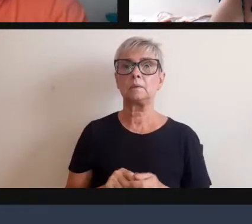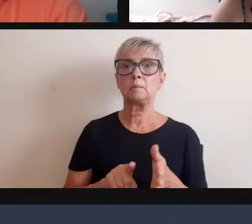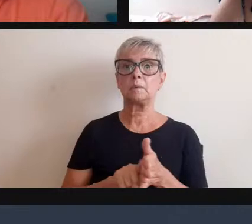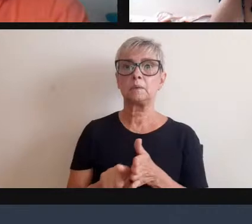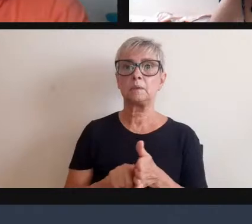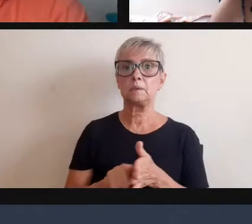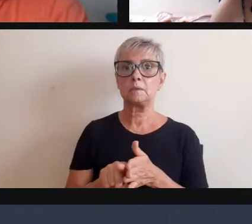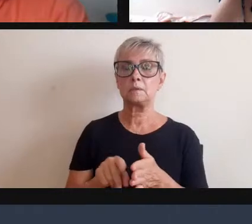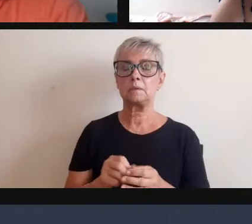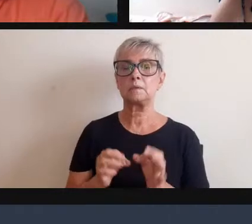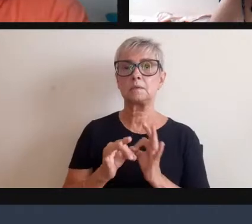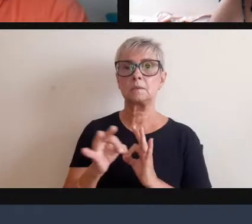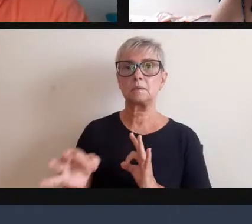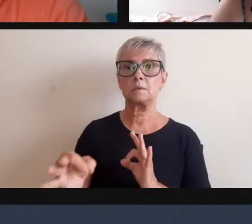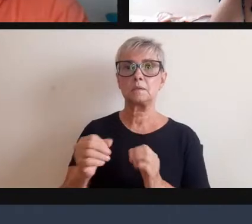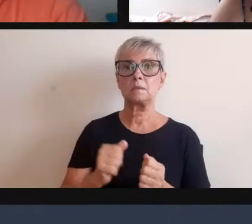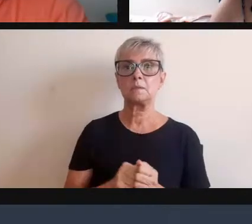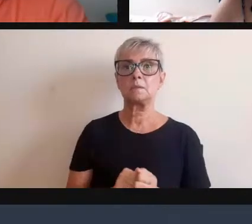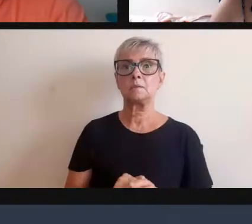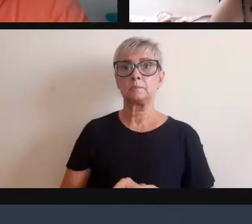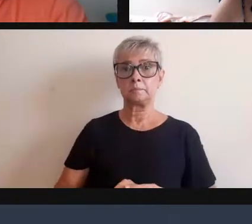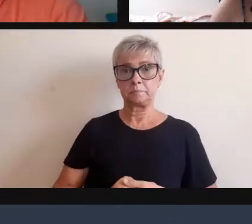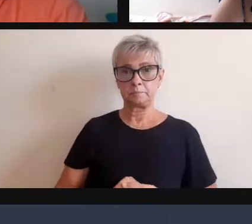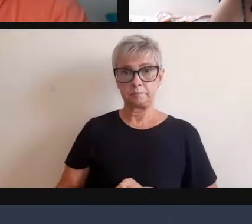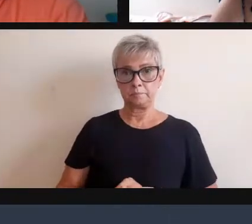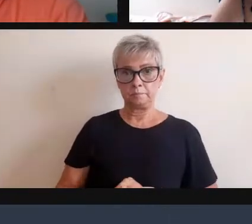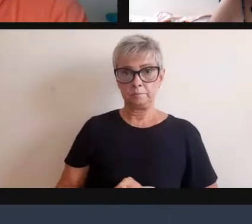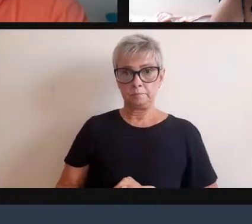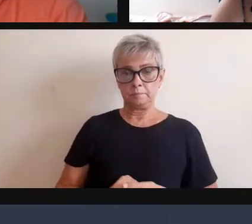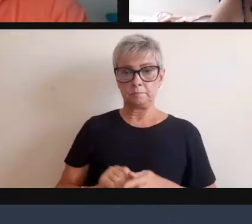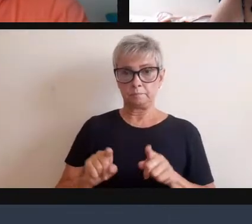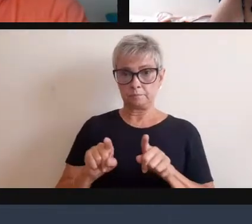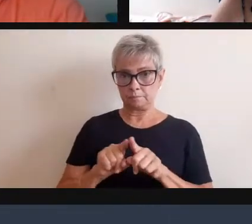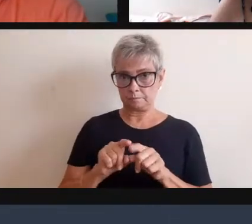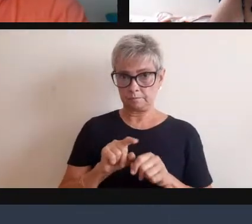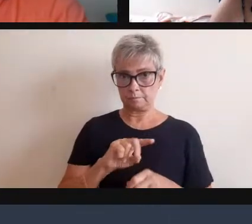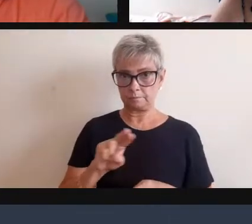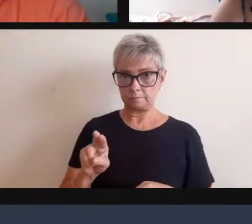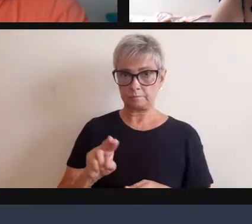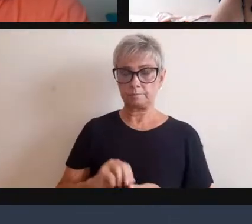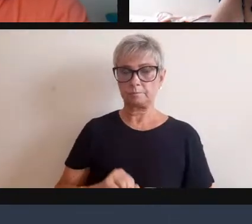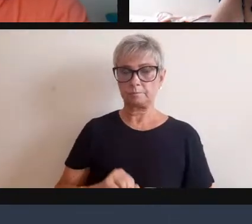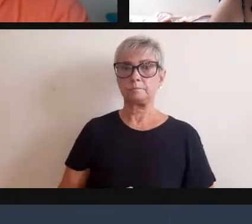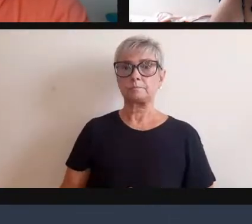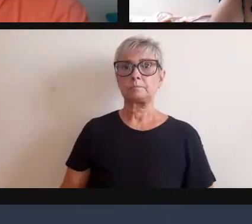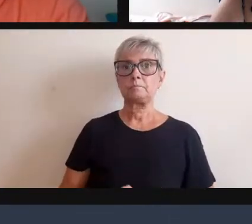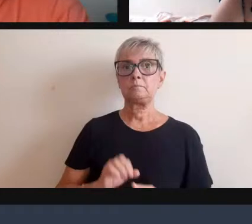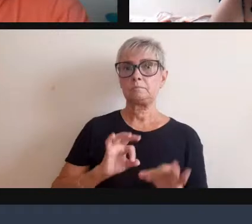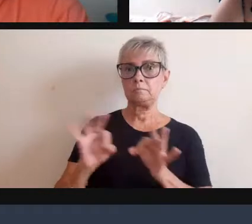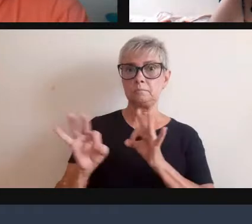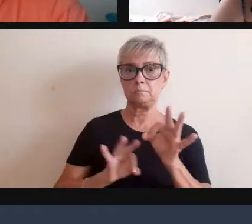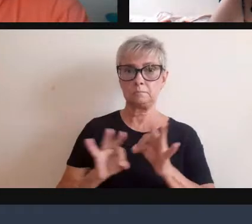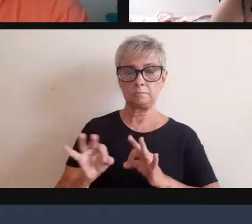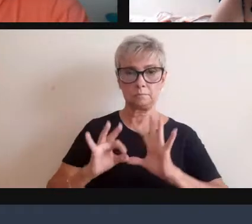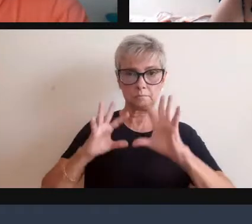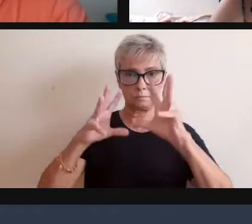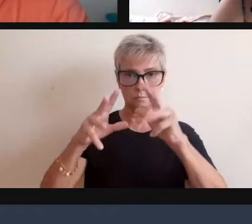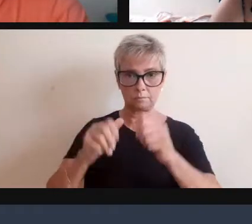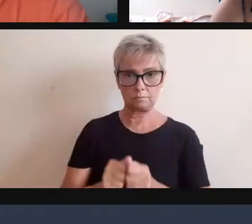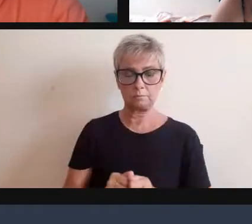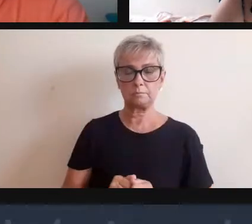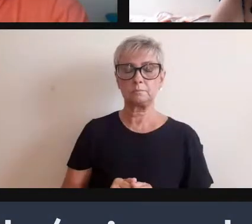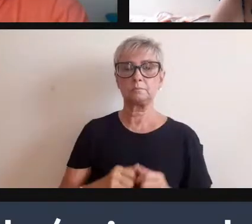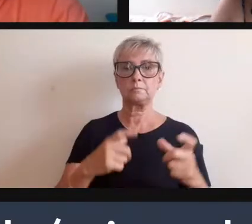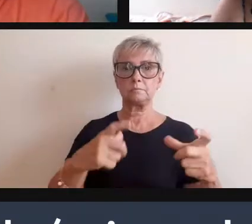Extensão Semitivo. Por lá, vocês têm acesso à programação completa de todas as unidades. E de uma